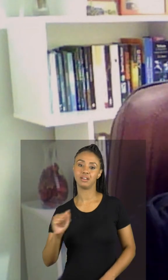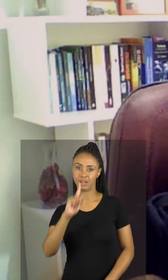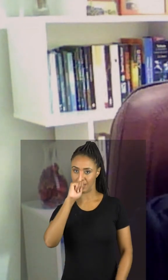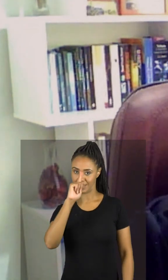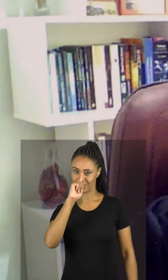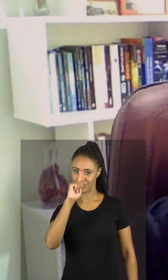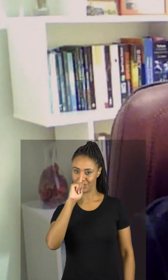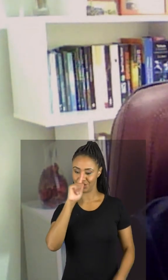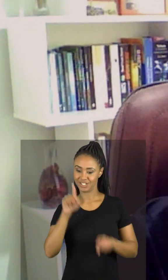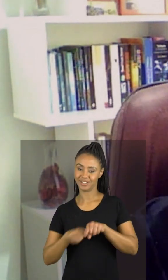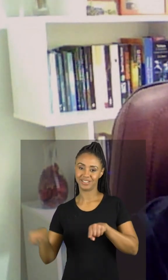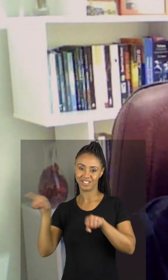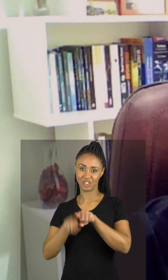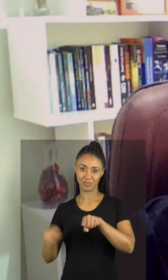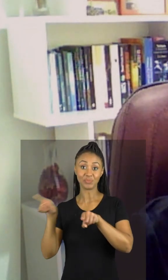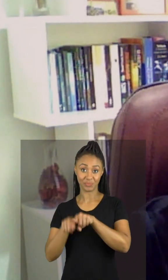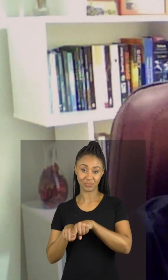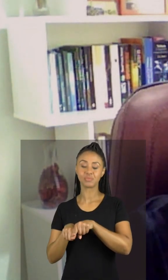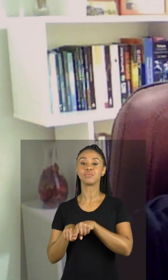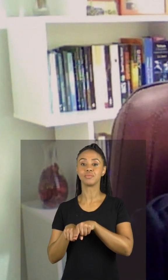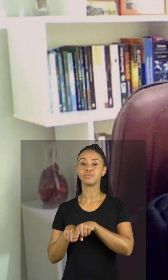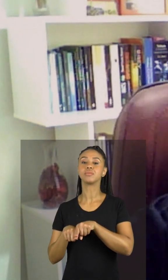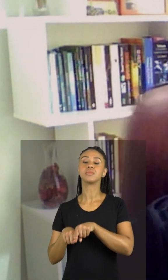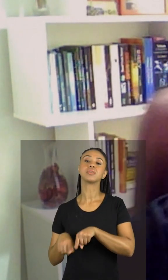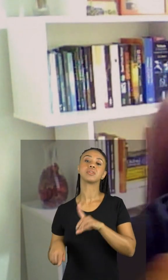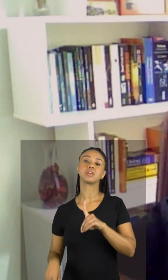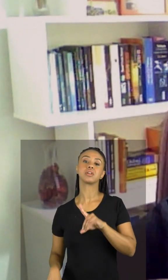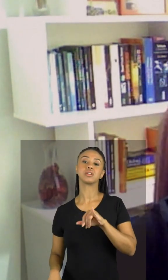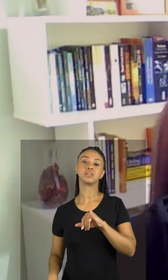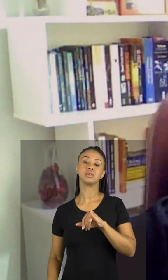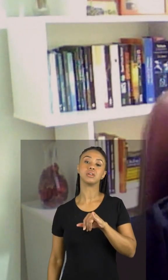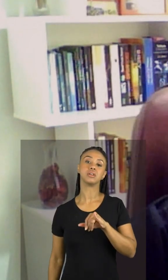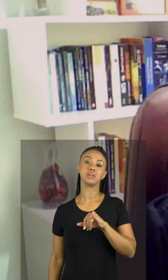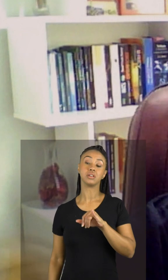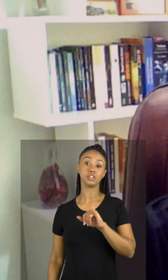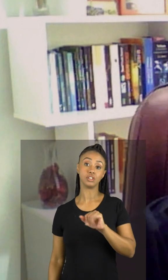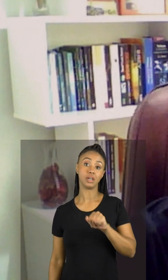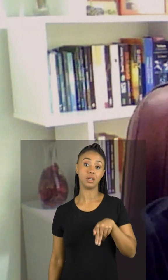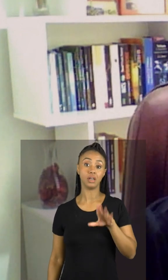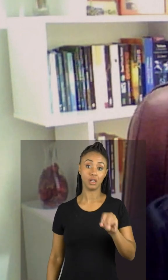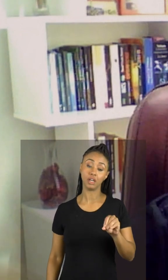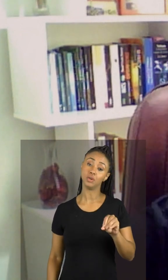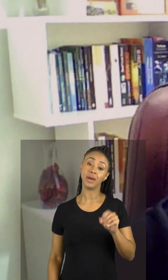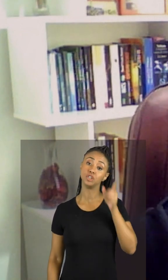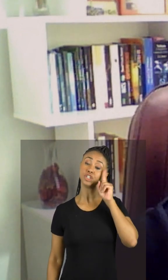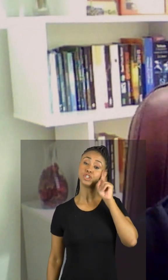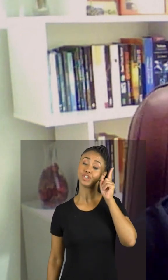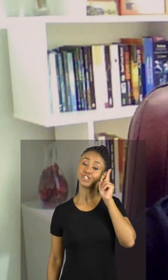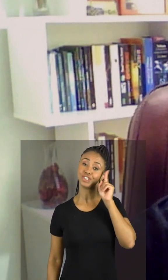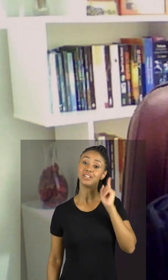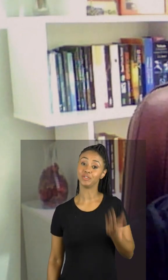isso tratando aí do latim, o circa significa cerca de e o diano significa dia,